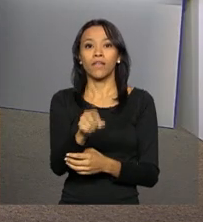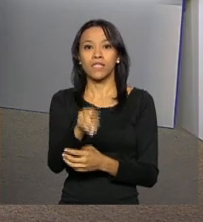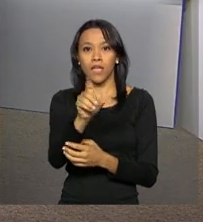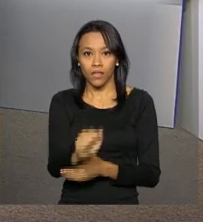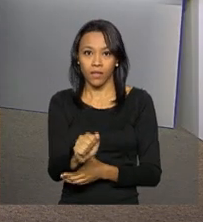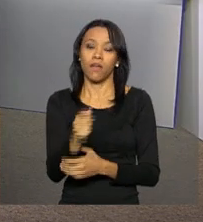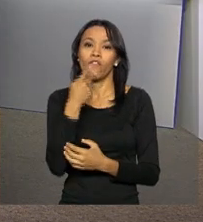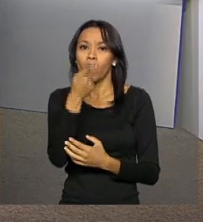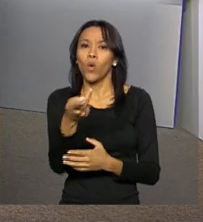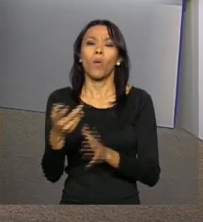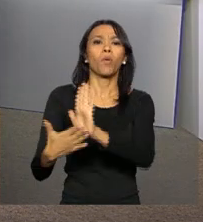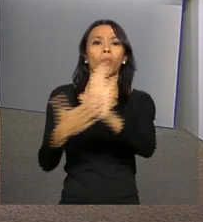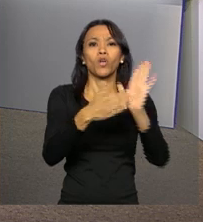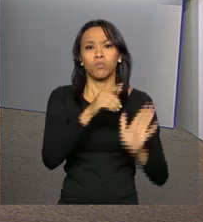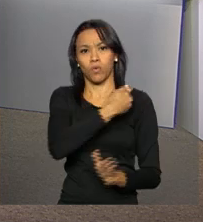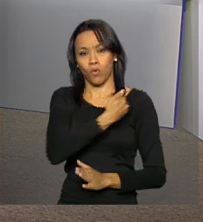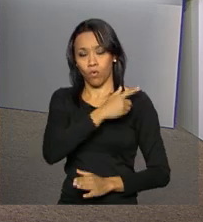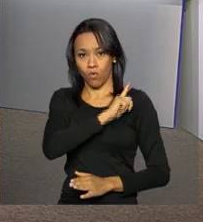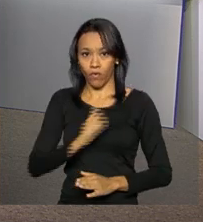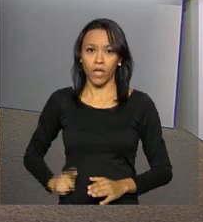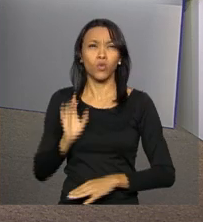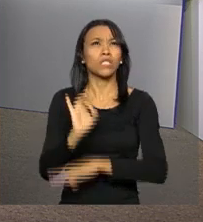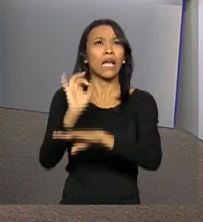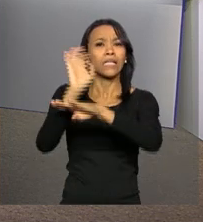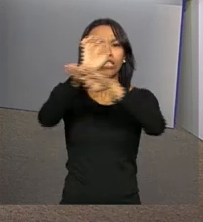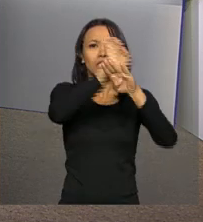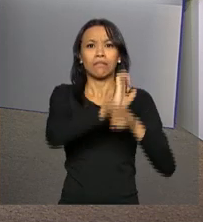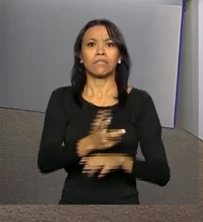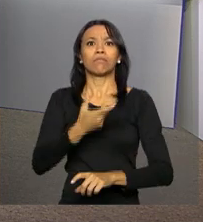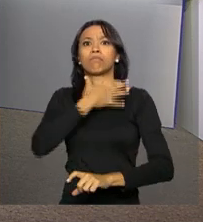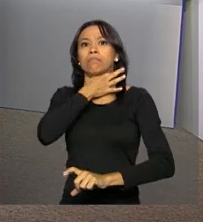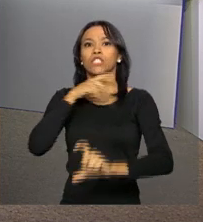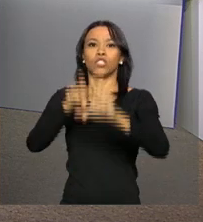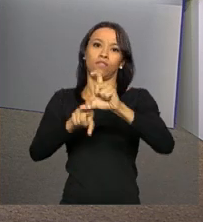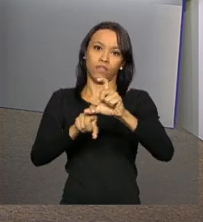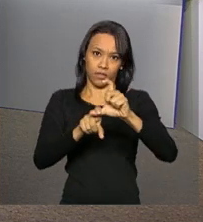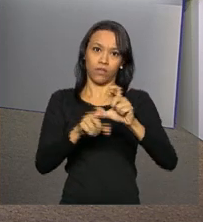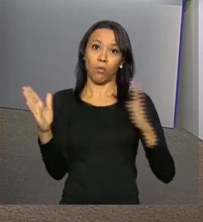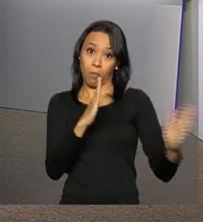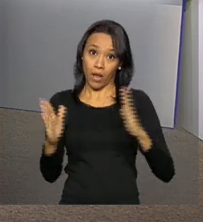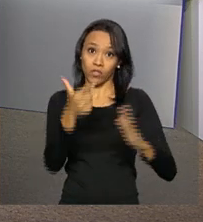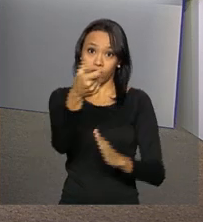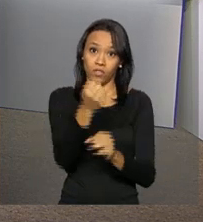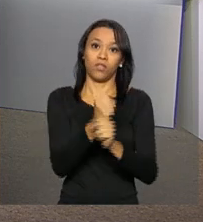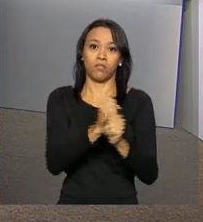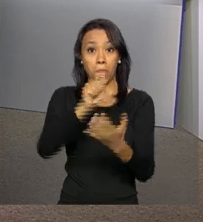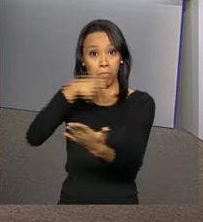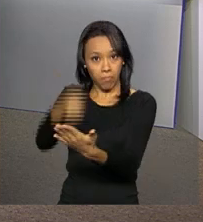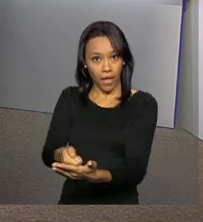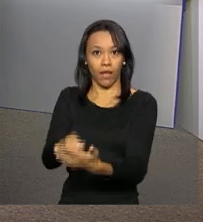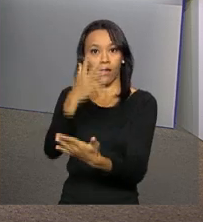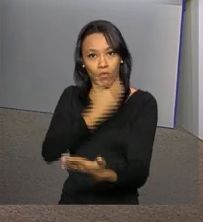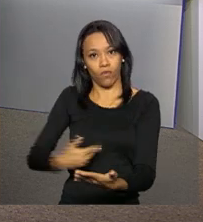governadores uma proposta de prorrogação das dívidas dos estados com a União pelo prazo de até 20 anos. A ideia é